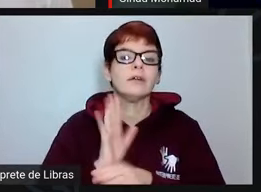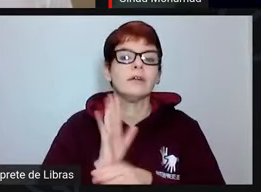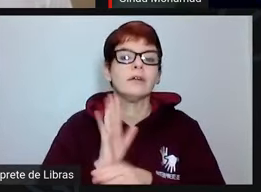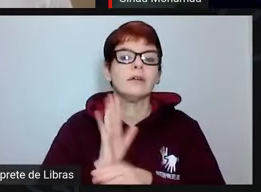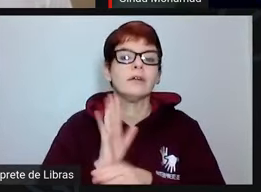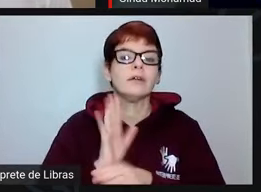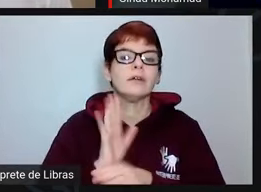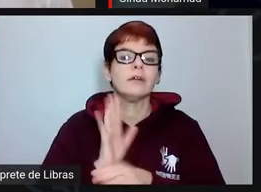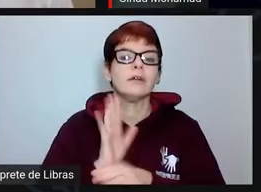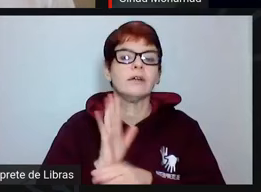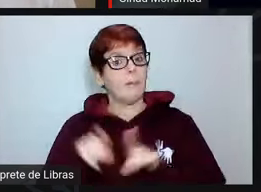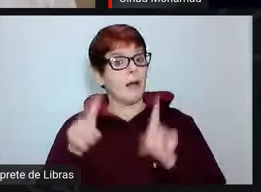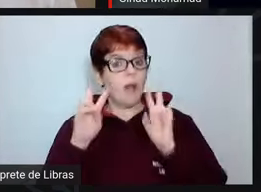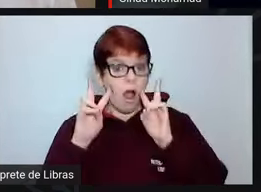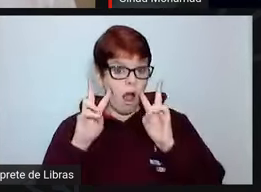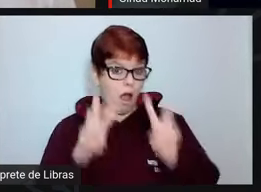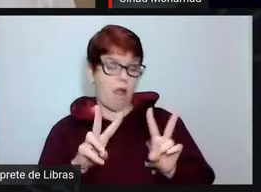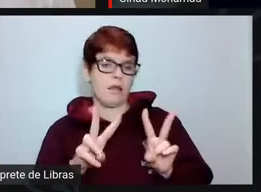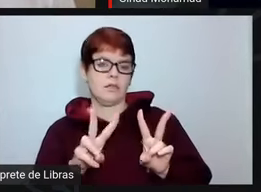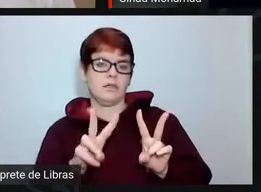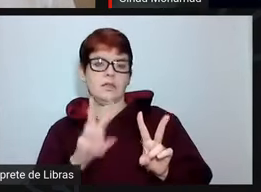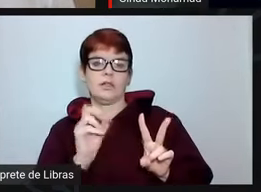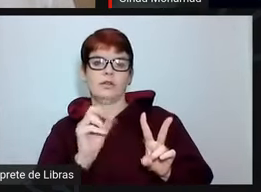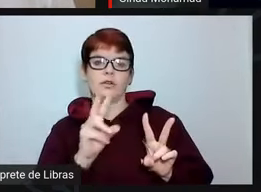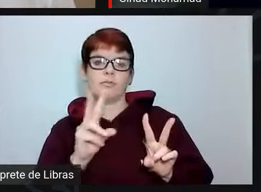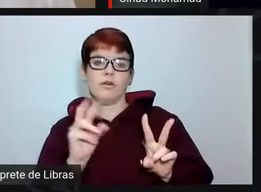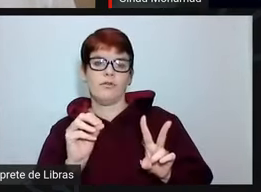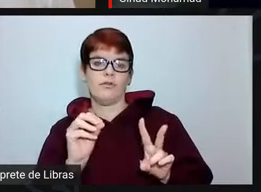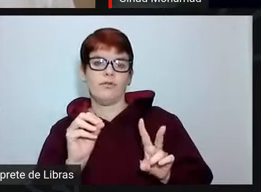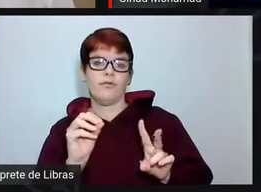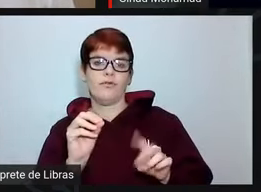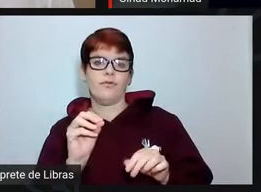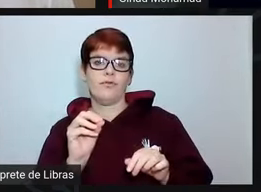nesse ano de 2020